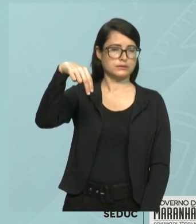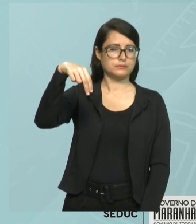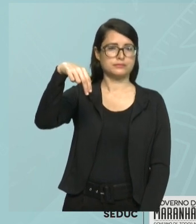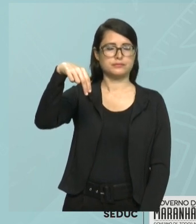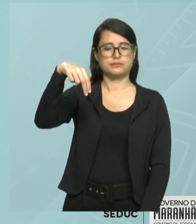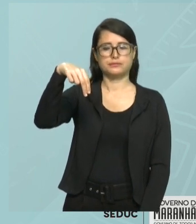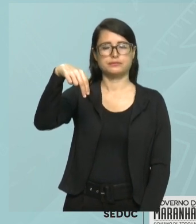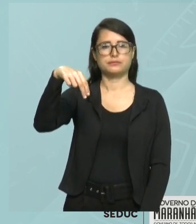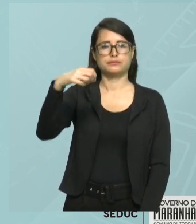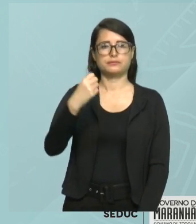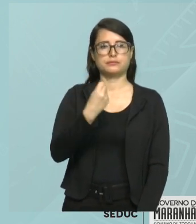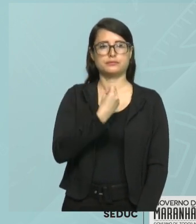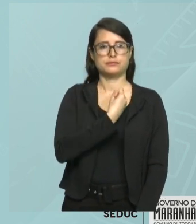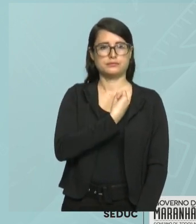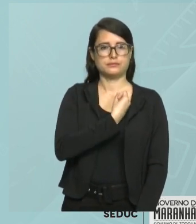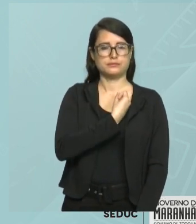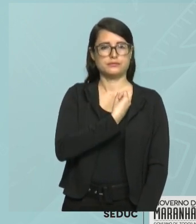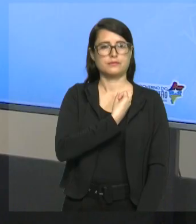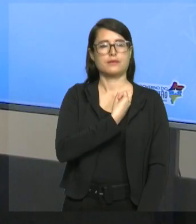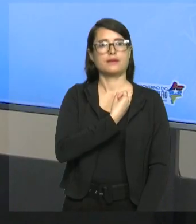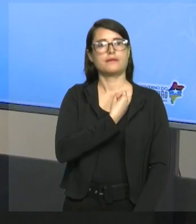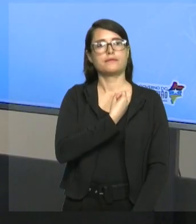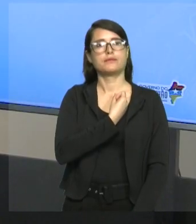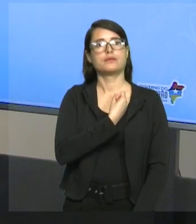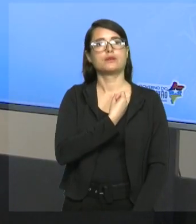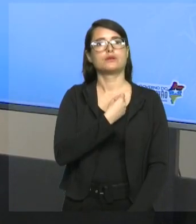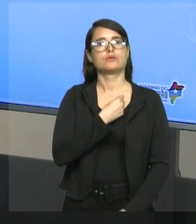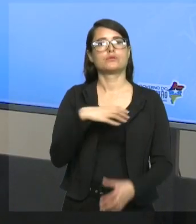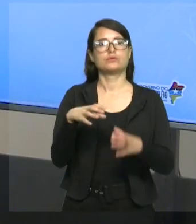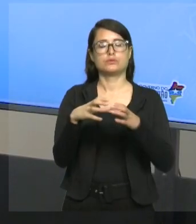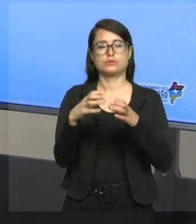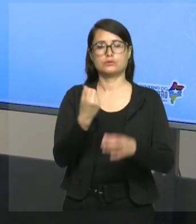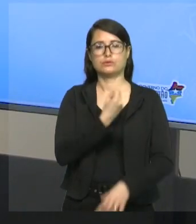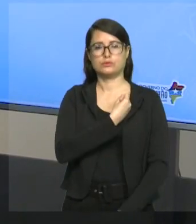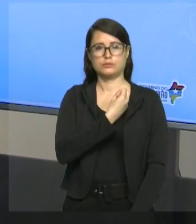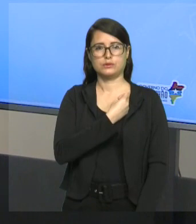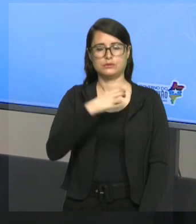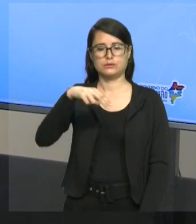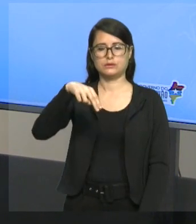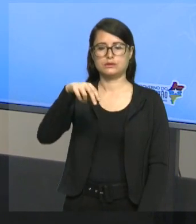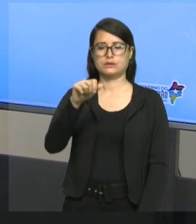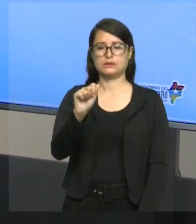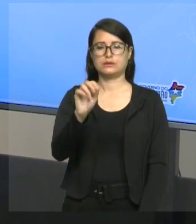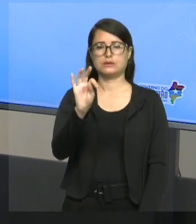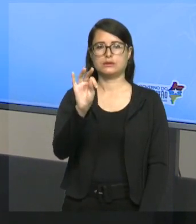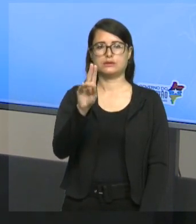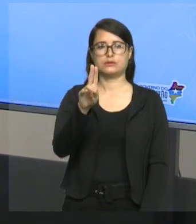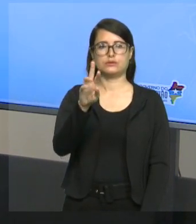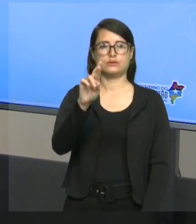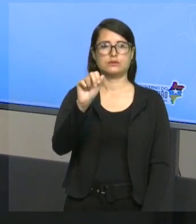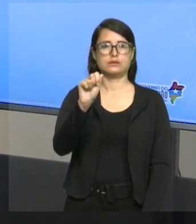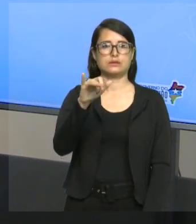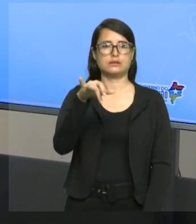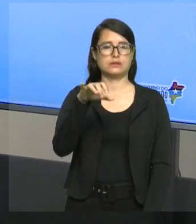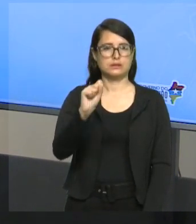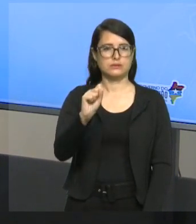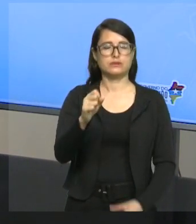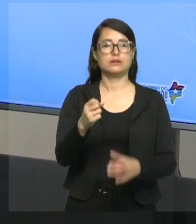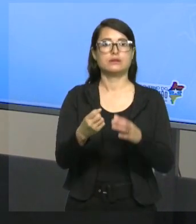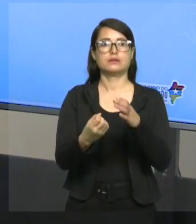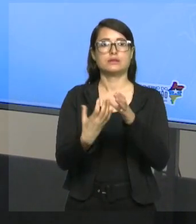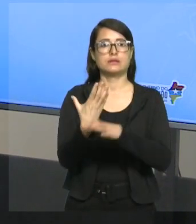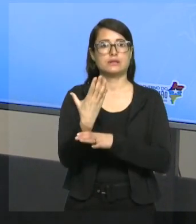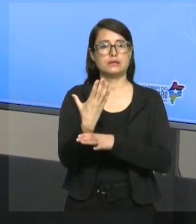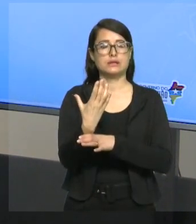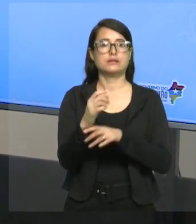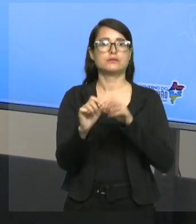na letra N. Os números naturais, como o nome já fala, natural, foi criado para a necessidade natural